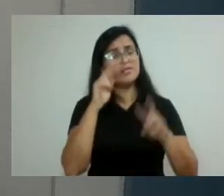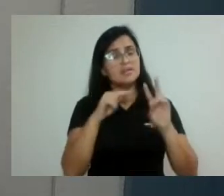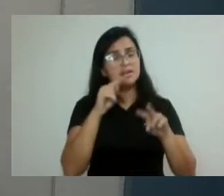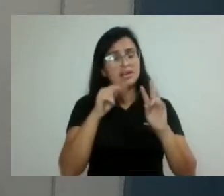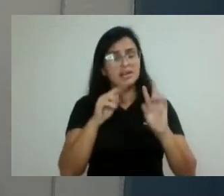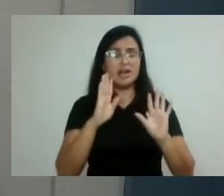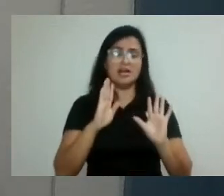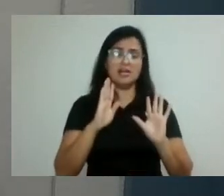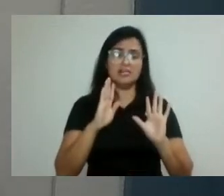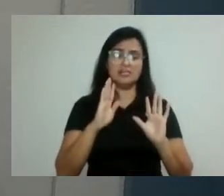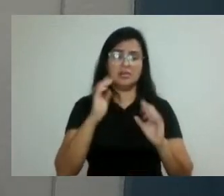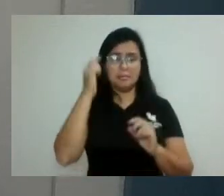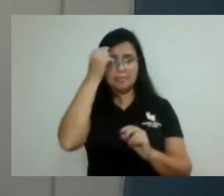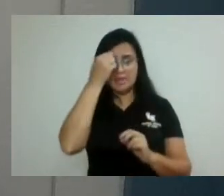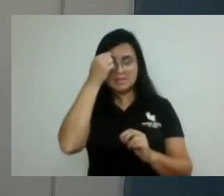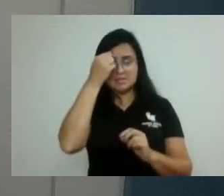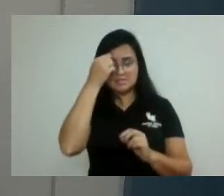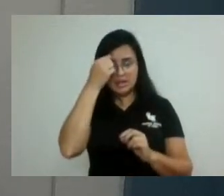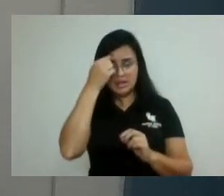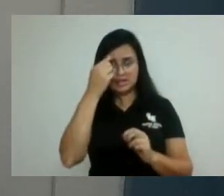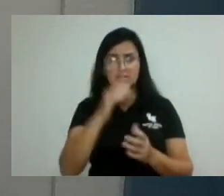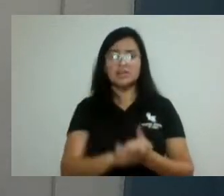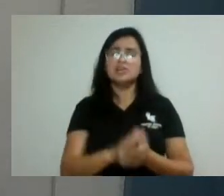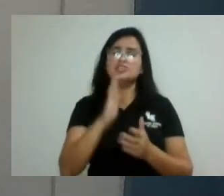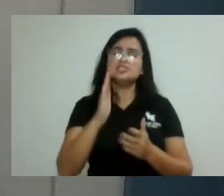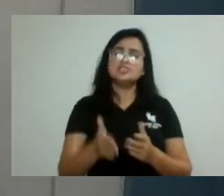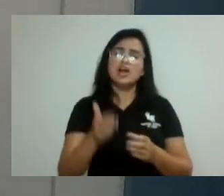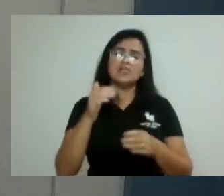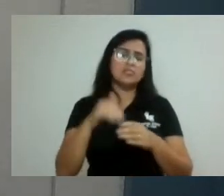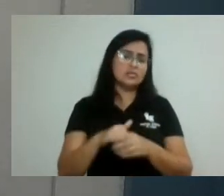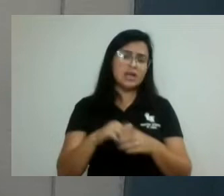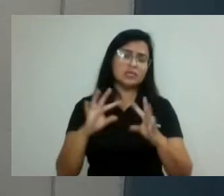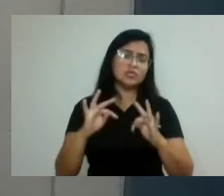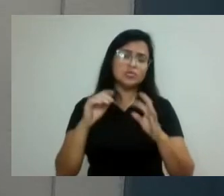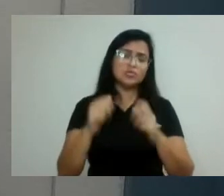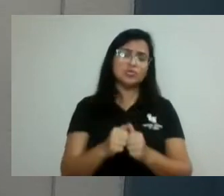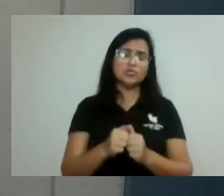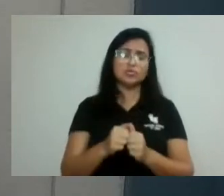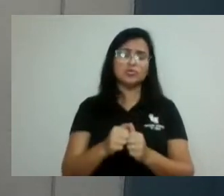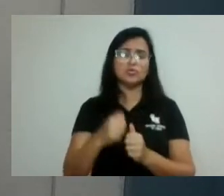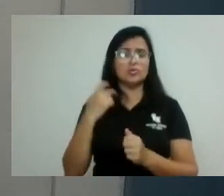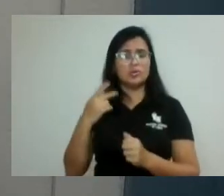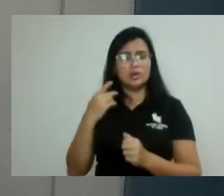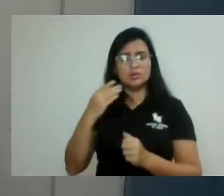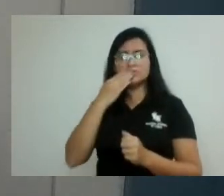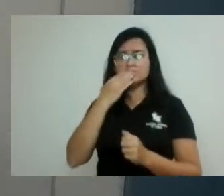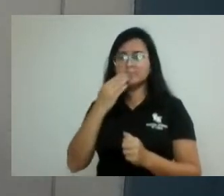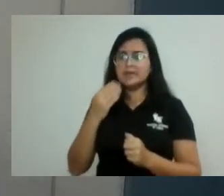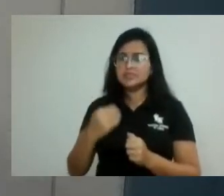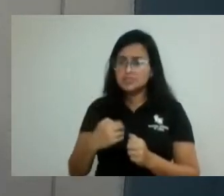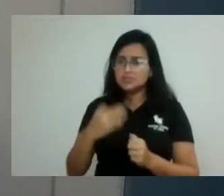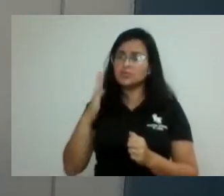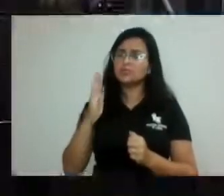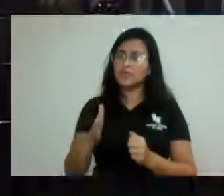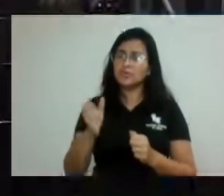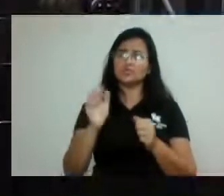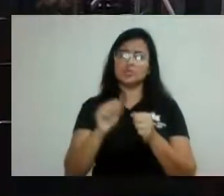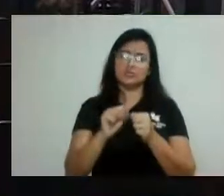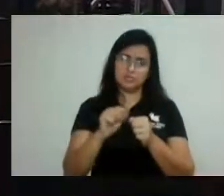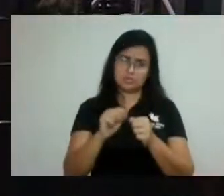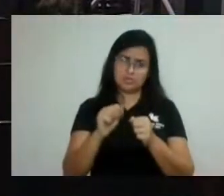vereadores, que era a retirada da multa, nós pedimos. Então, eu peço a reconsideração do vereador.